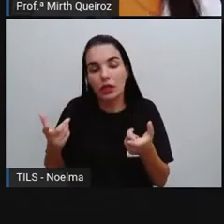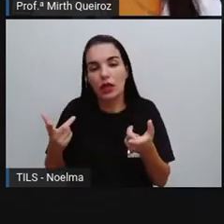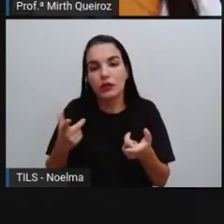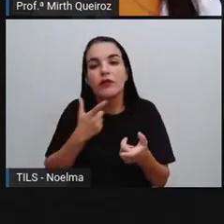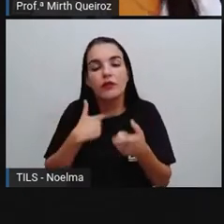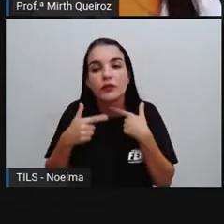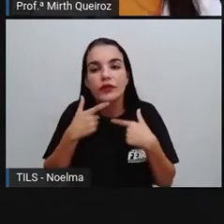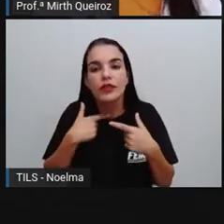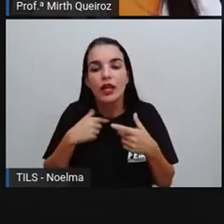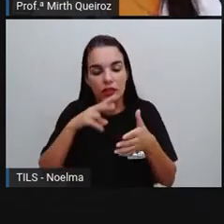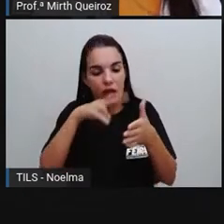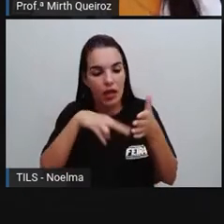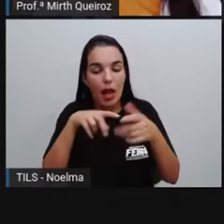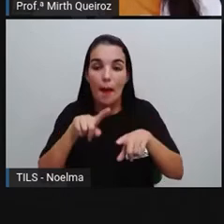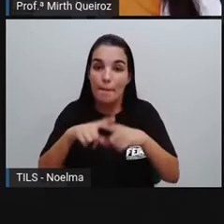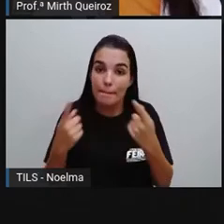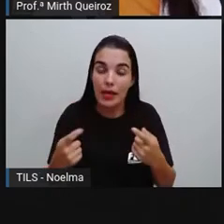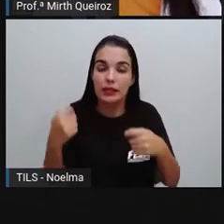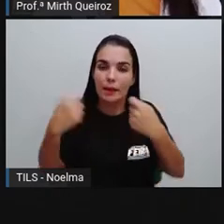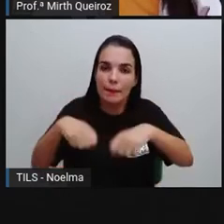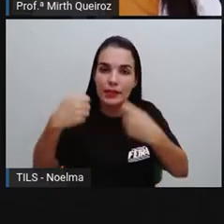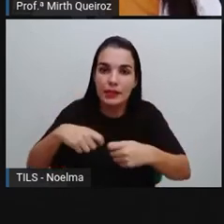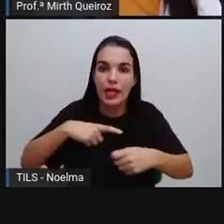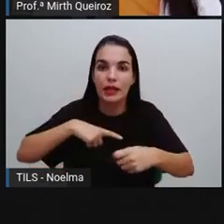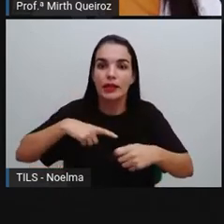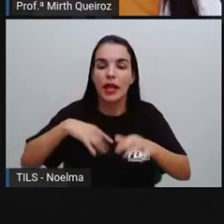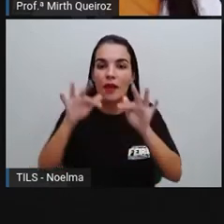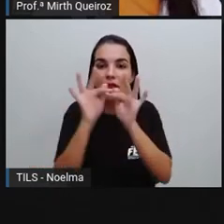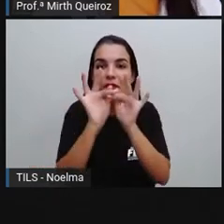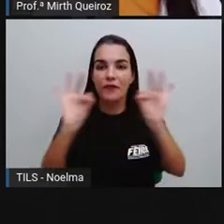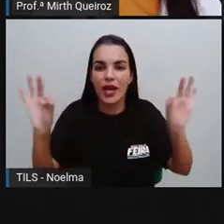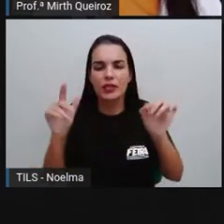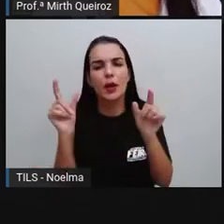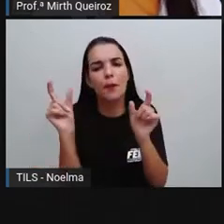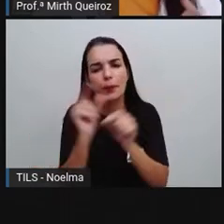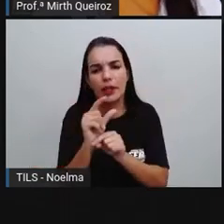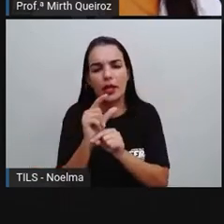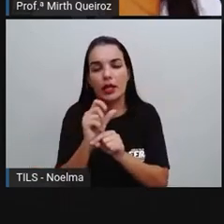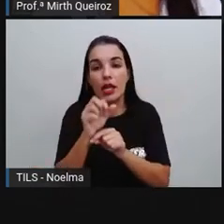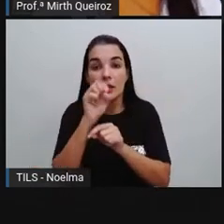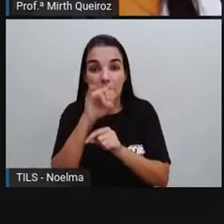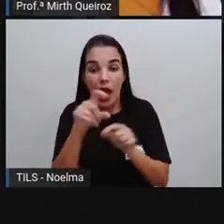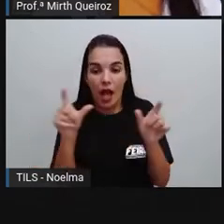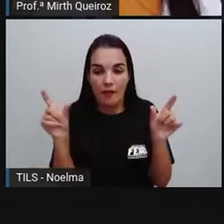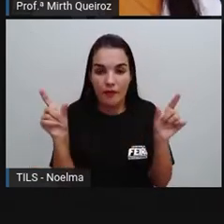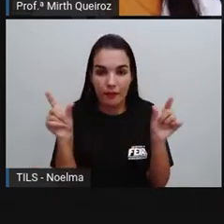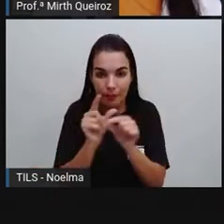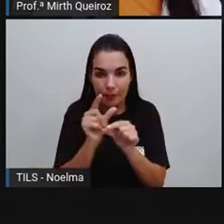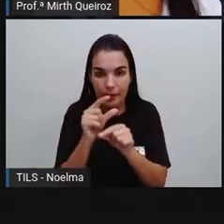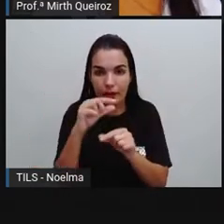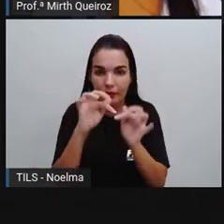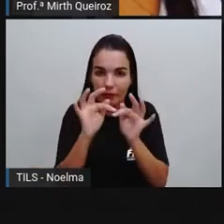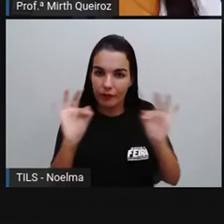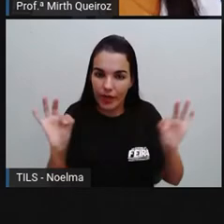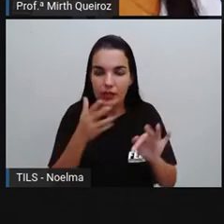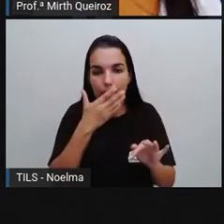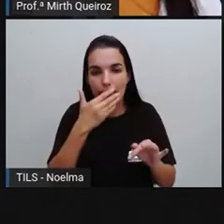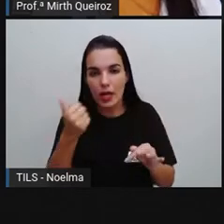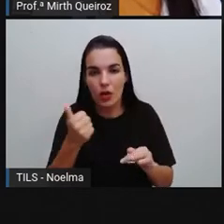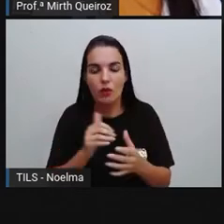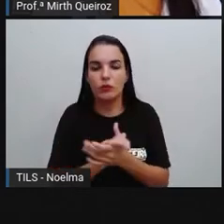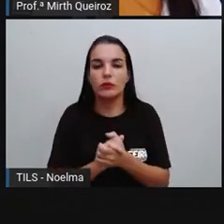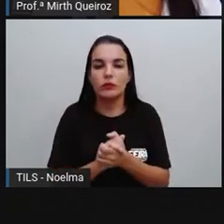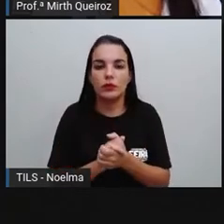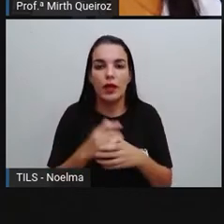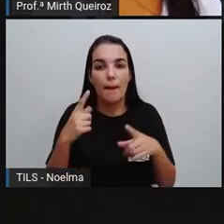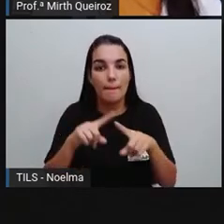ser bastante atrativa e também ter frases pequenas. Quanto mais pequenas, melhor ainda. Contanto que